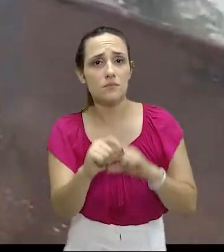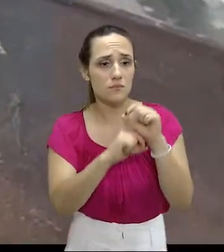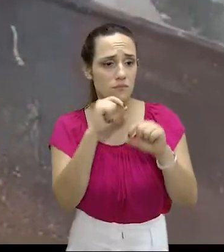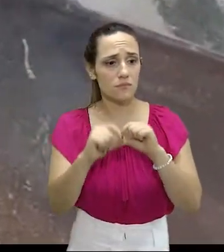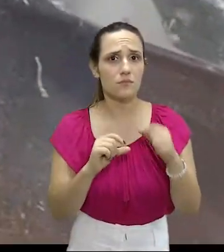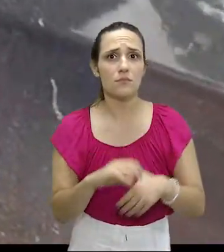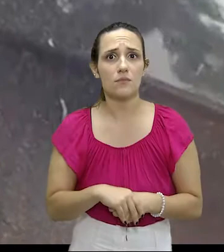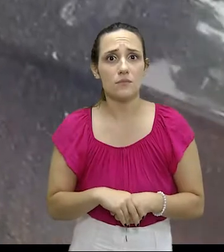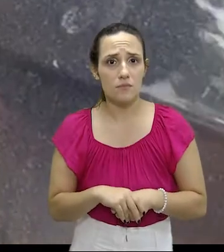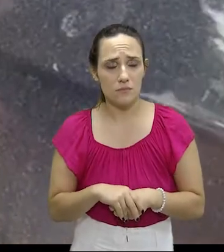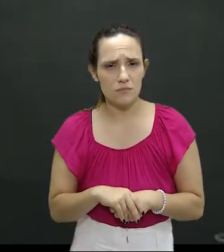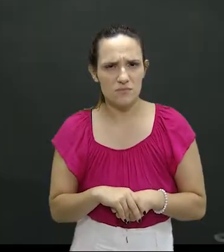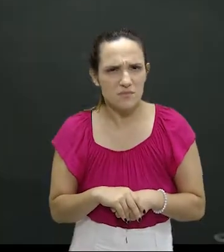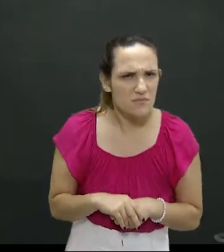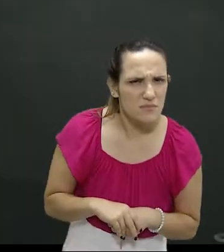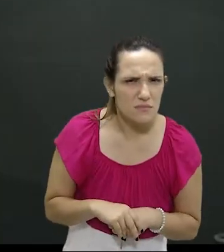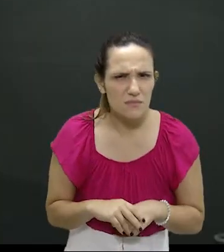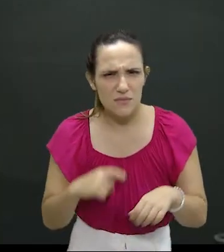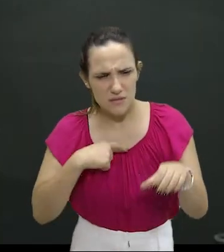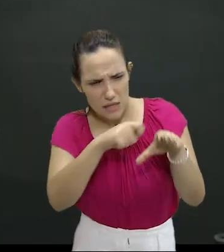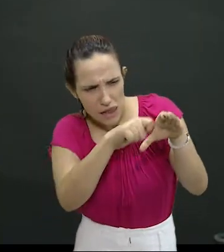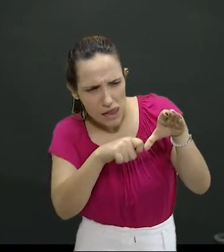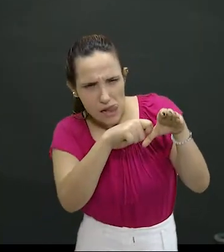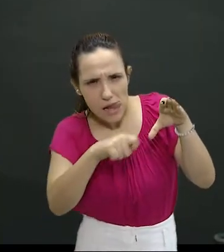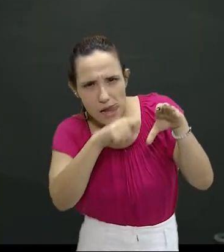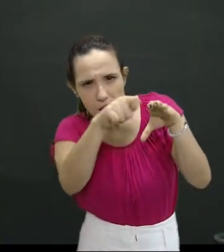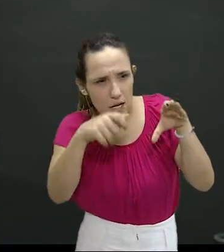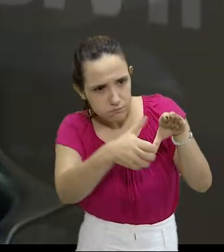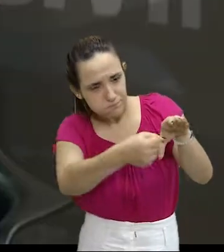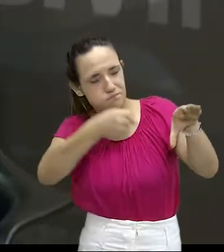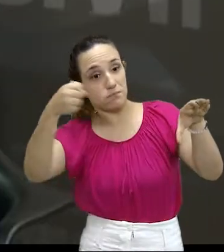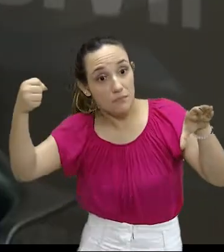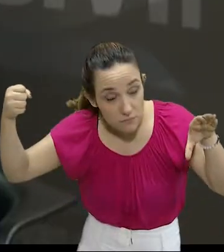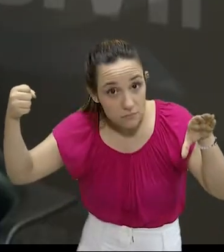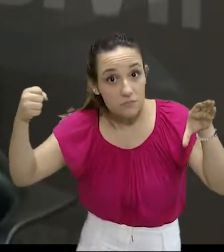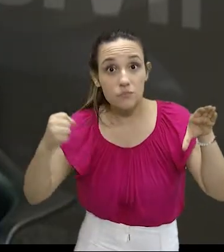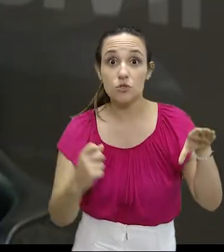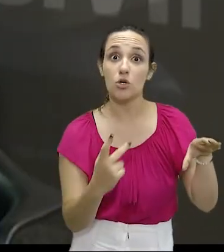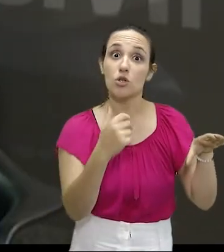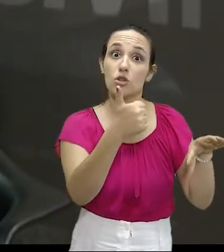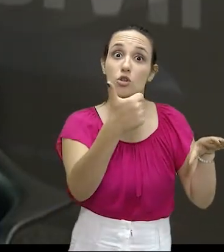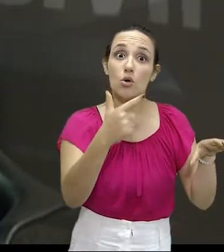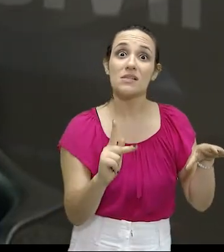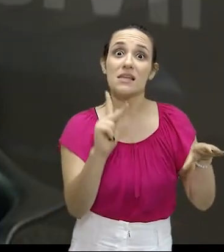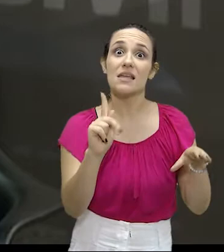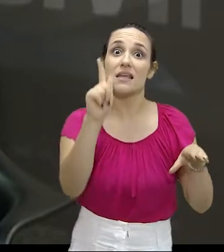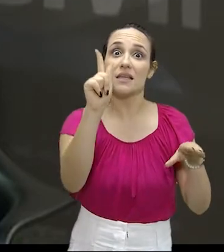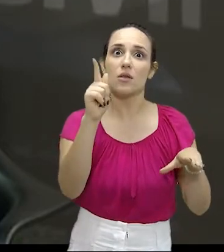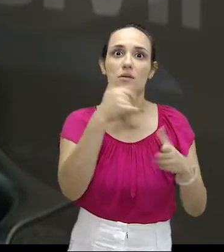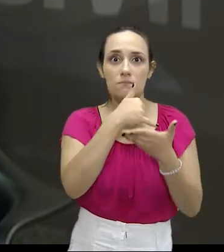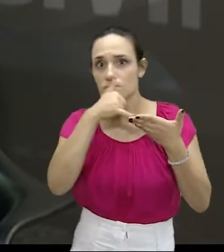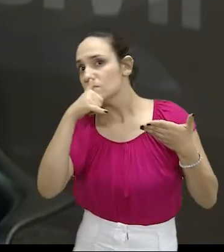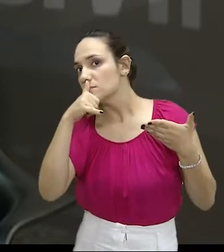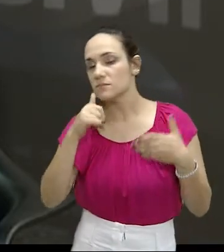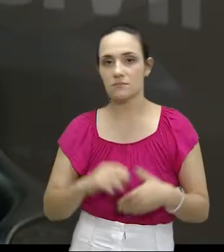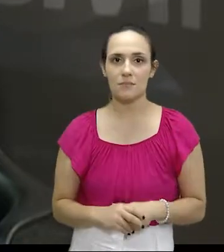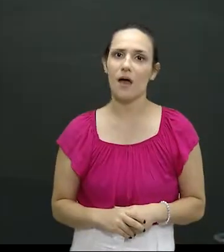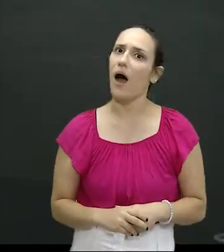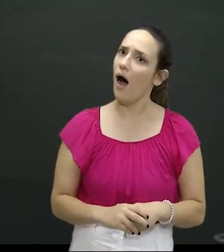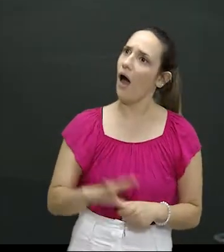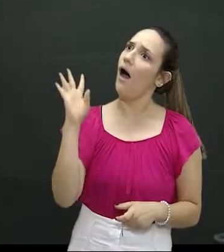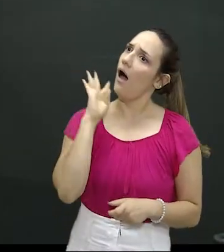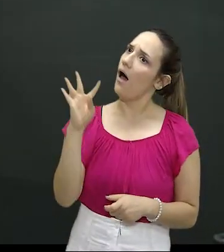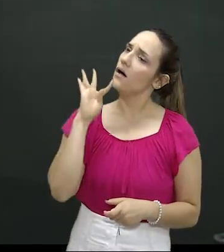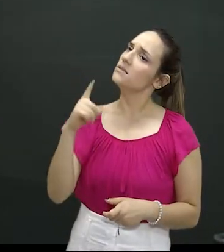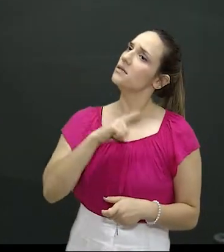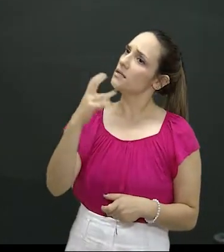Tivemos que cortar todo ali e pegamos cerca de 12 quilos de cocaína. Doutor, deve ser o máximo ter a ajuda de cachorros para esse tipo de trabalho,